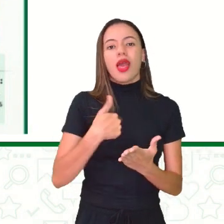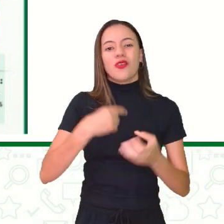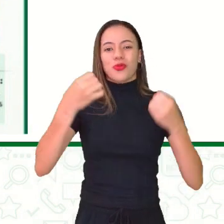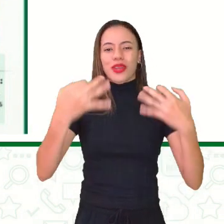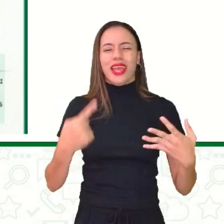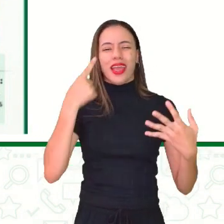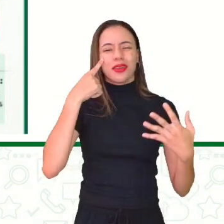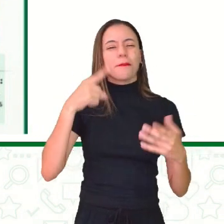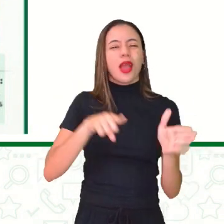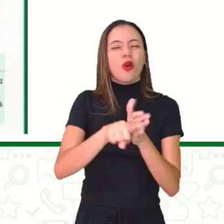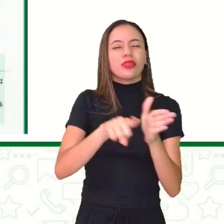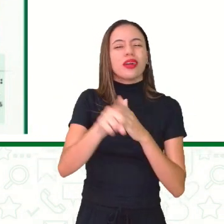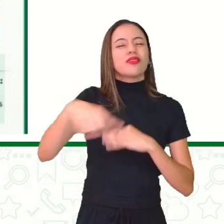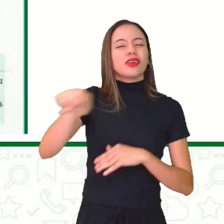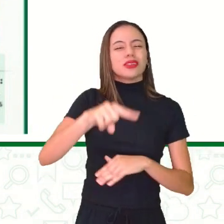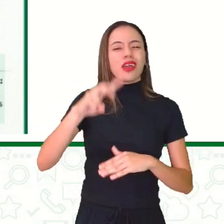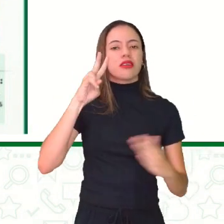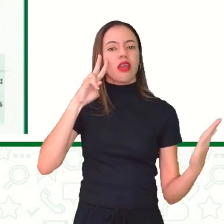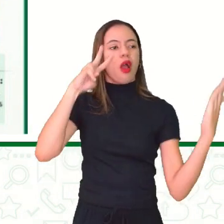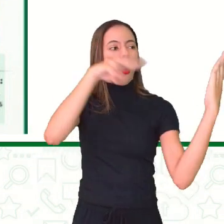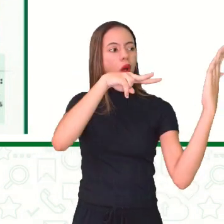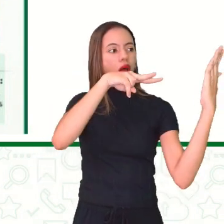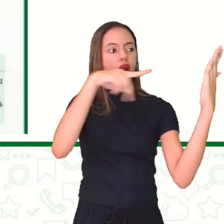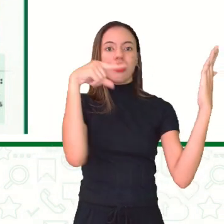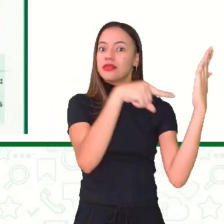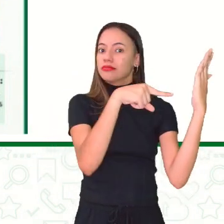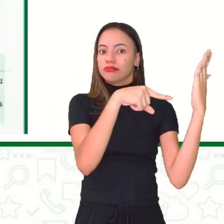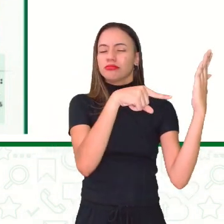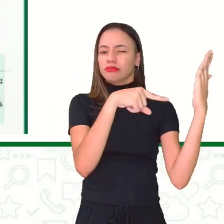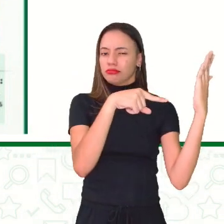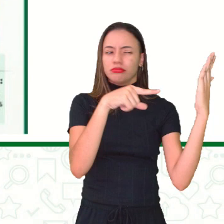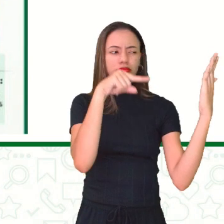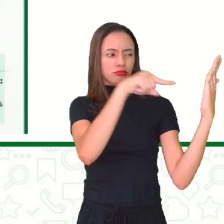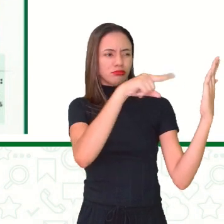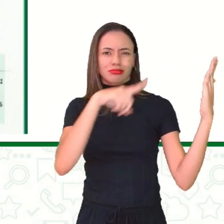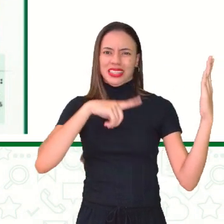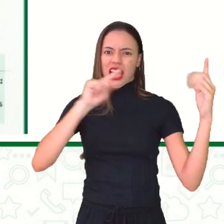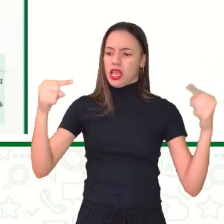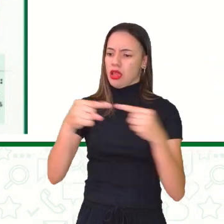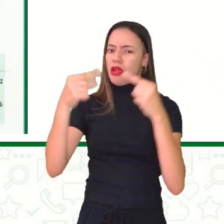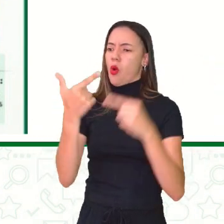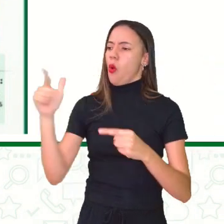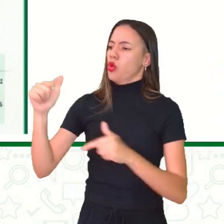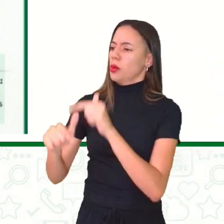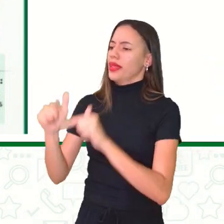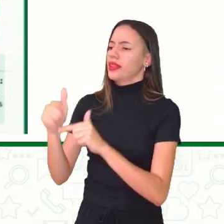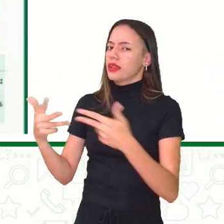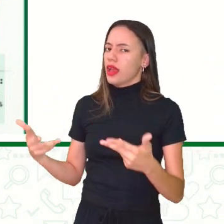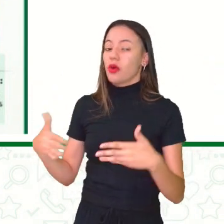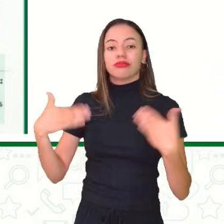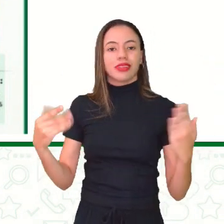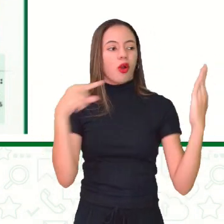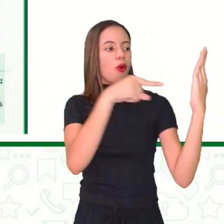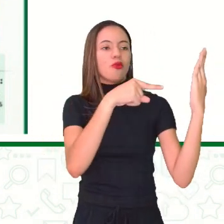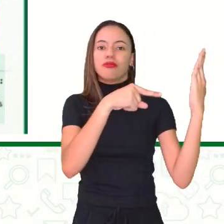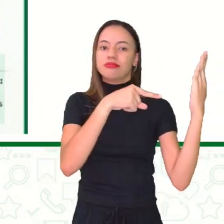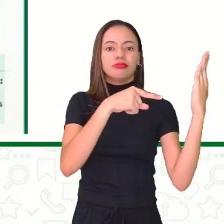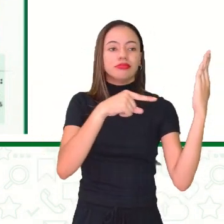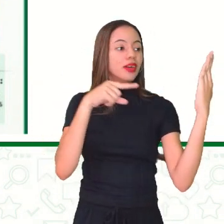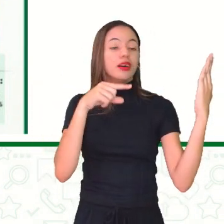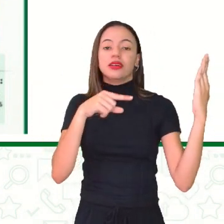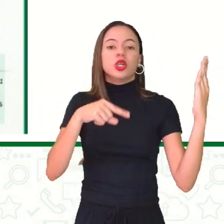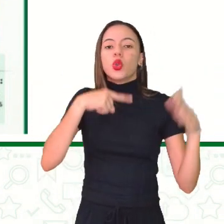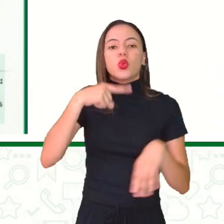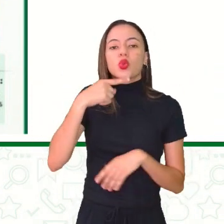já viram, já se olharam no espelho? E o que é que ele tem em comum com os outros materiais? Justamente, é o vidro. Só que no